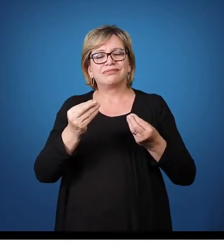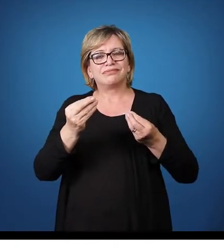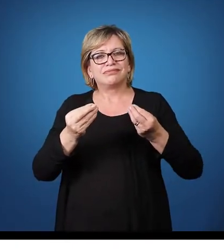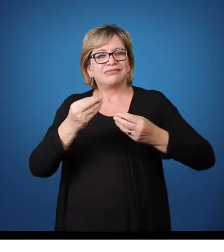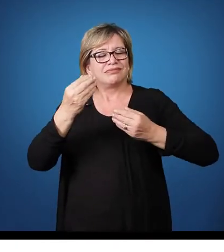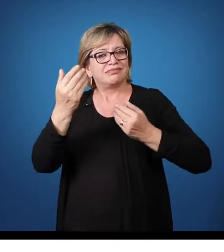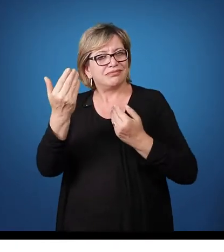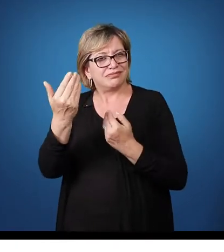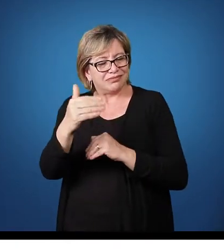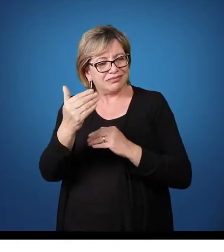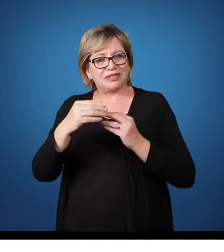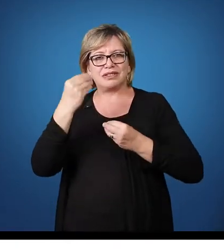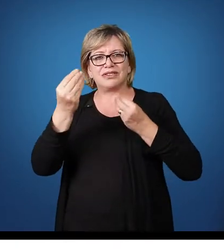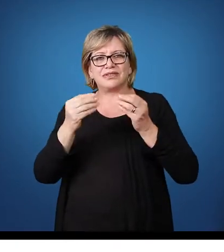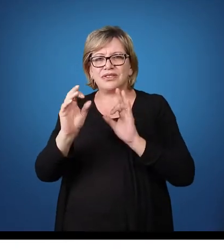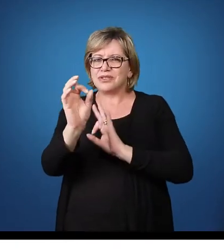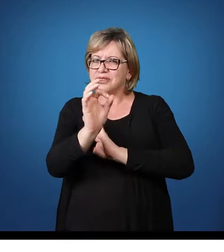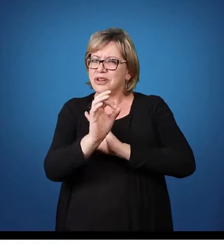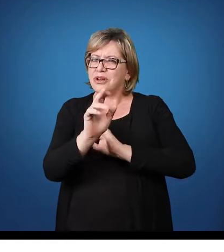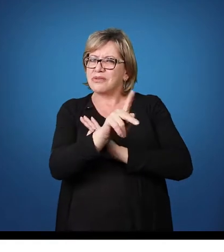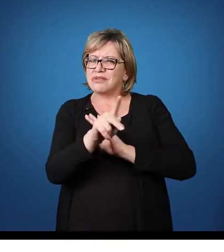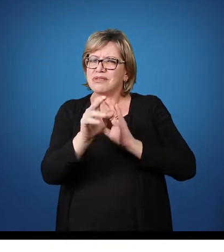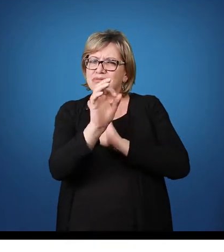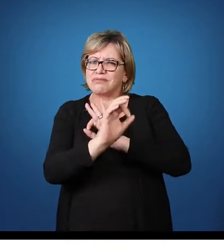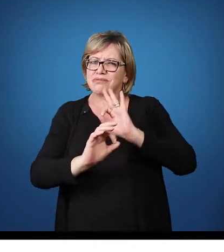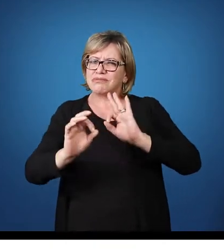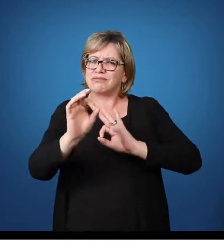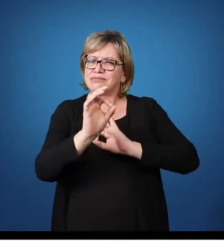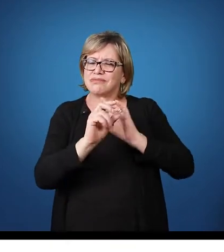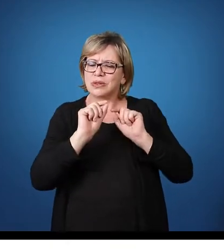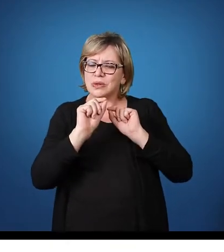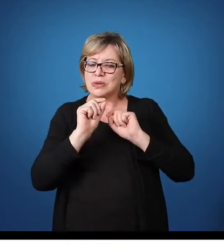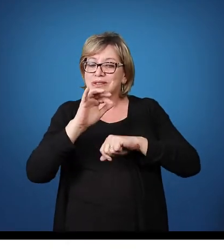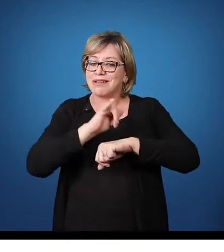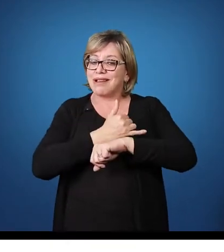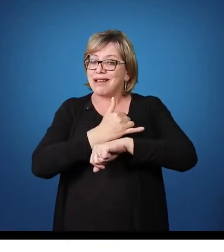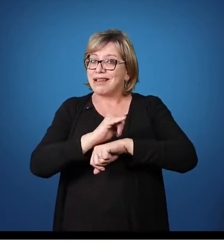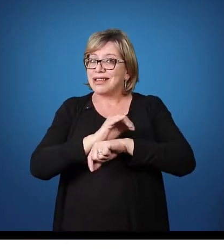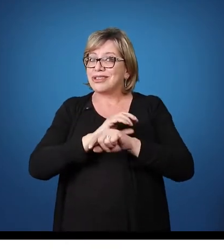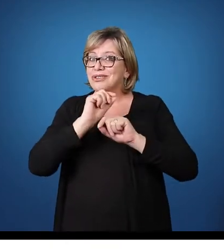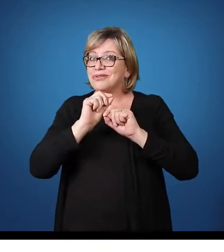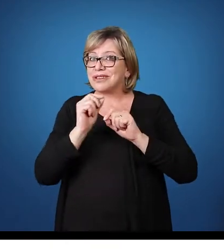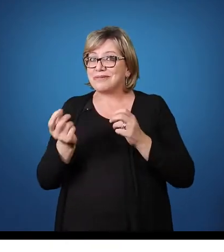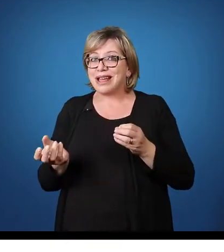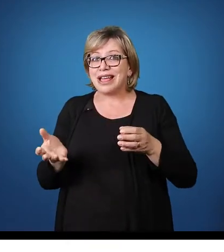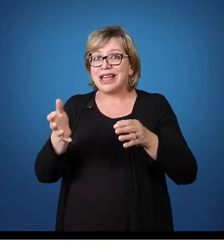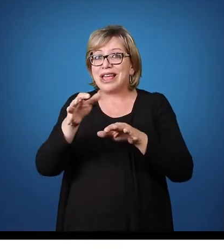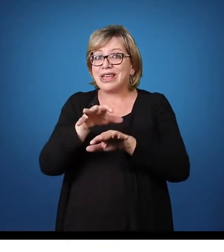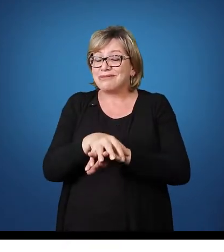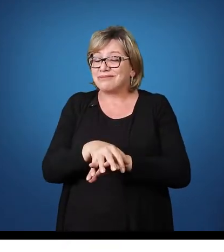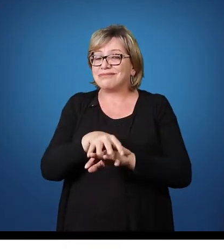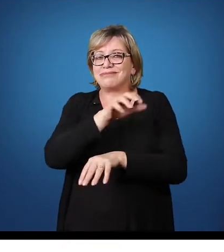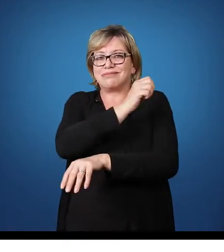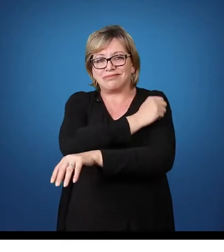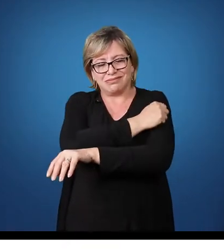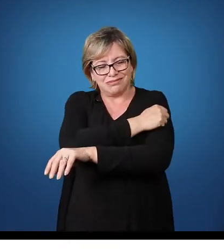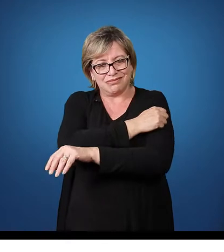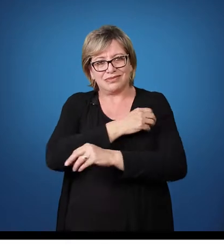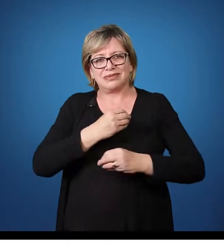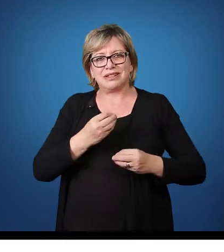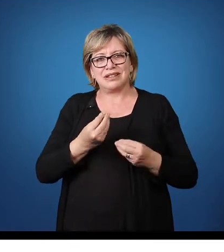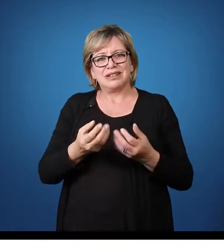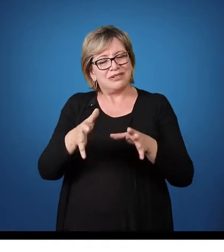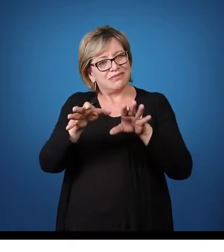a incluir esse aluno, numa perspectiva, então, de uma avaliação inclusiva. A partir dessa